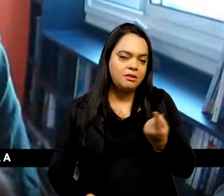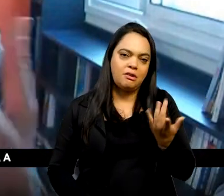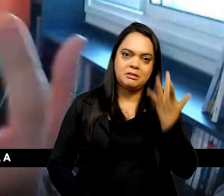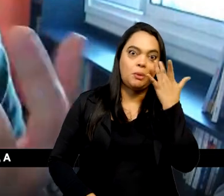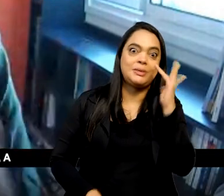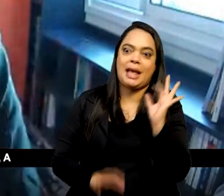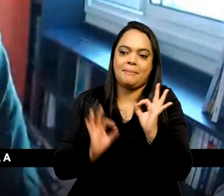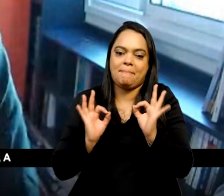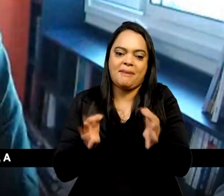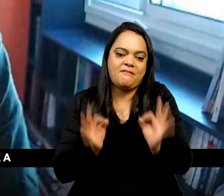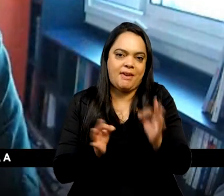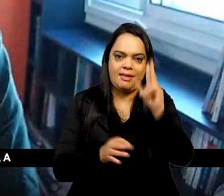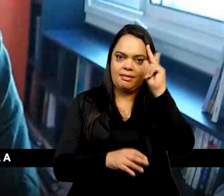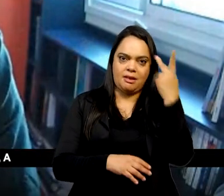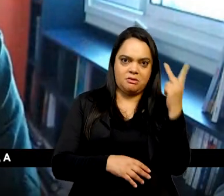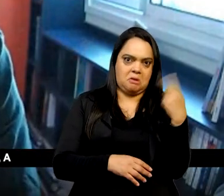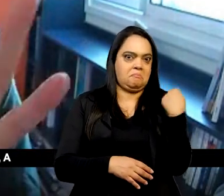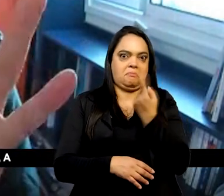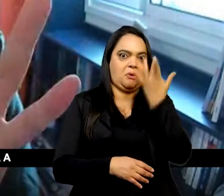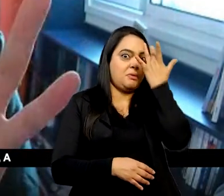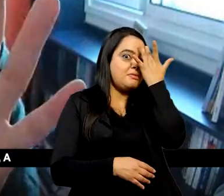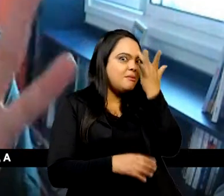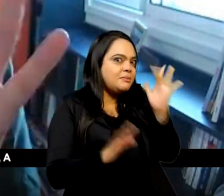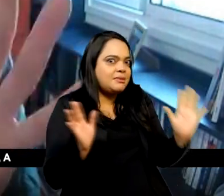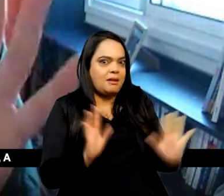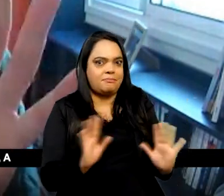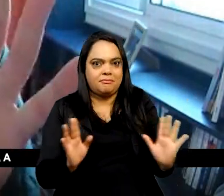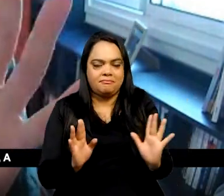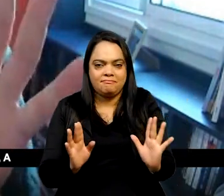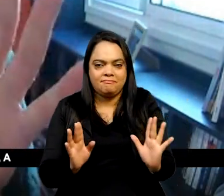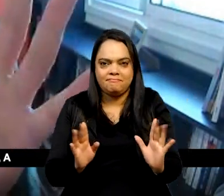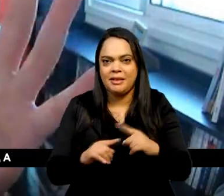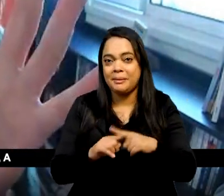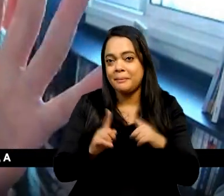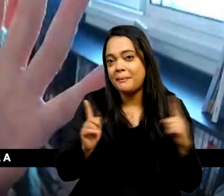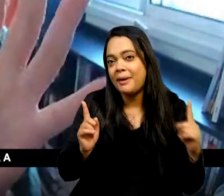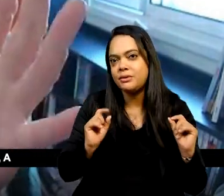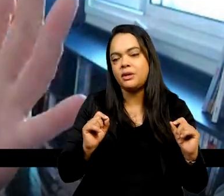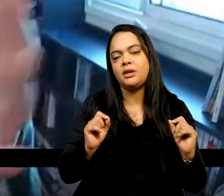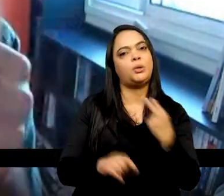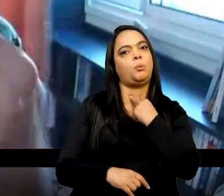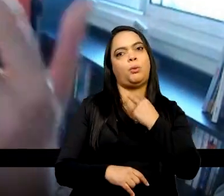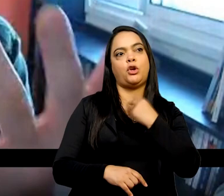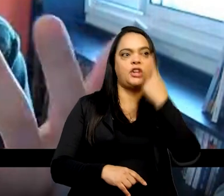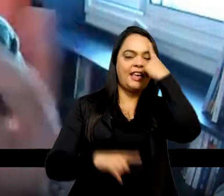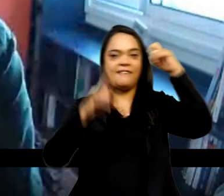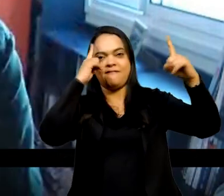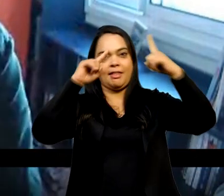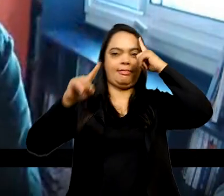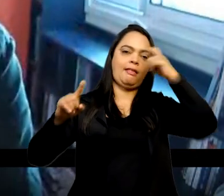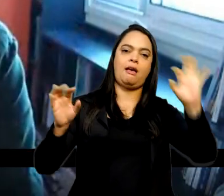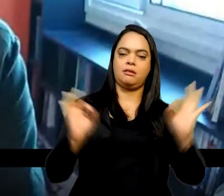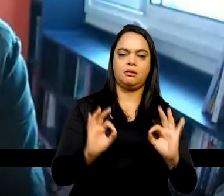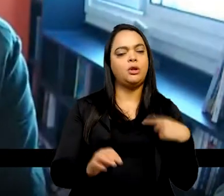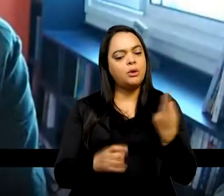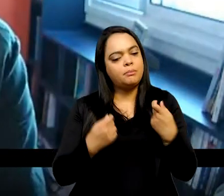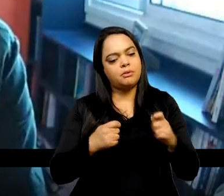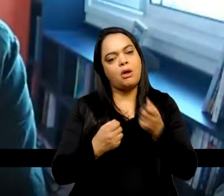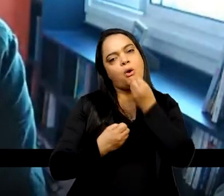saber como foi perfeitamente a história, mas a gente nunca abole a noção de verdade, a gente sempre procura a verdade.